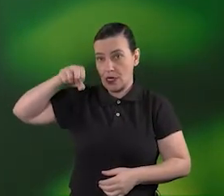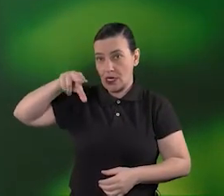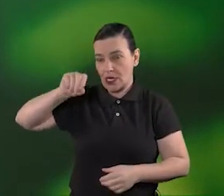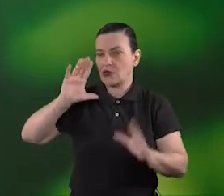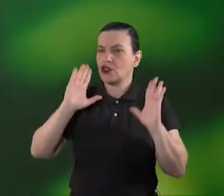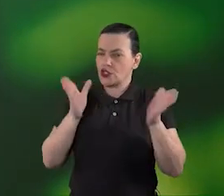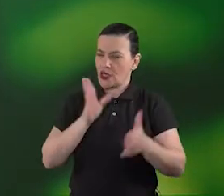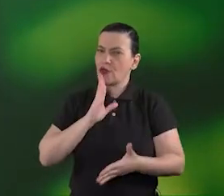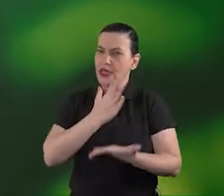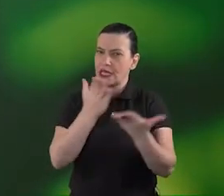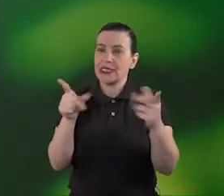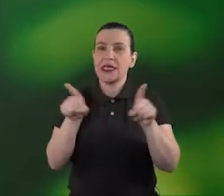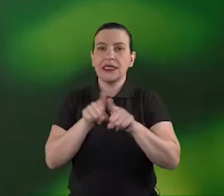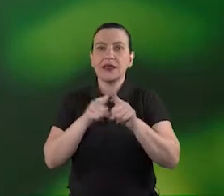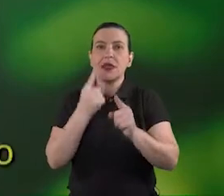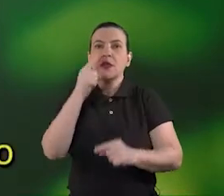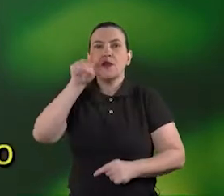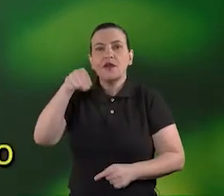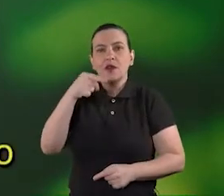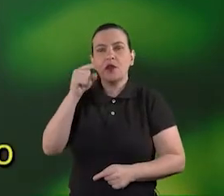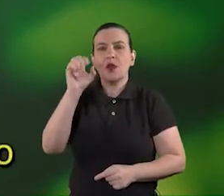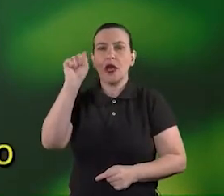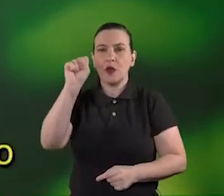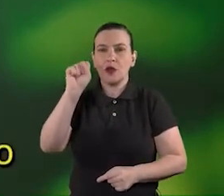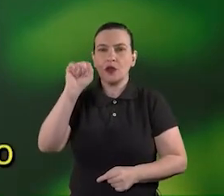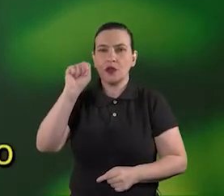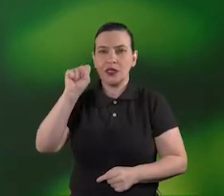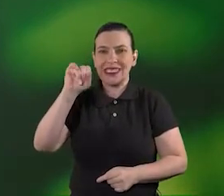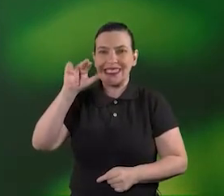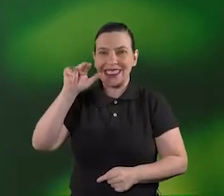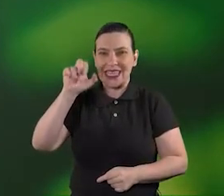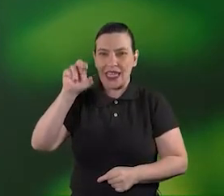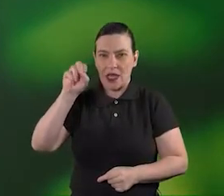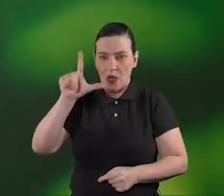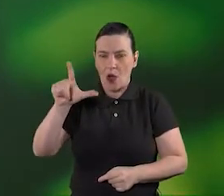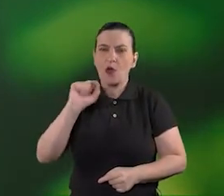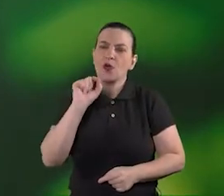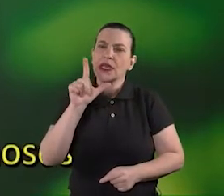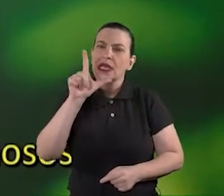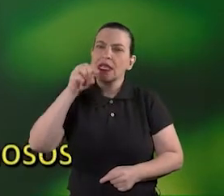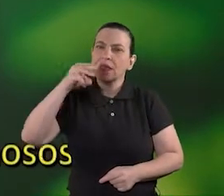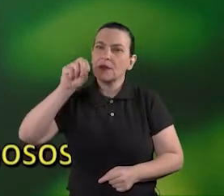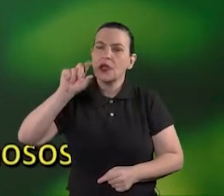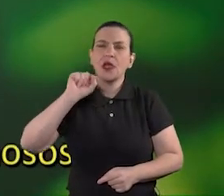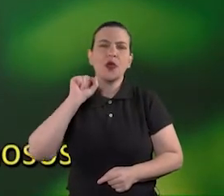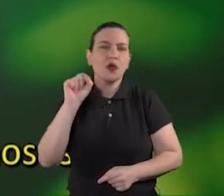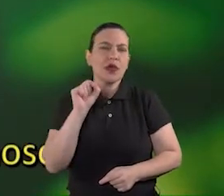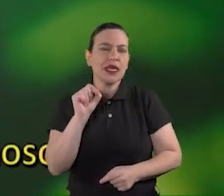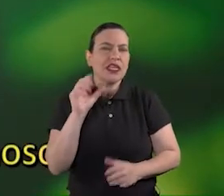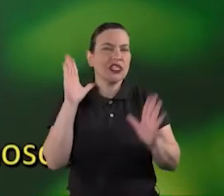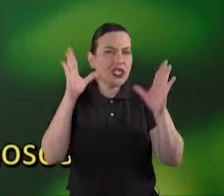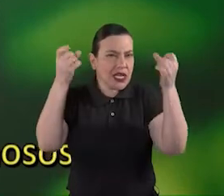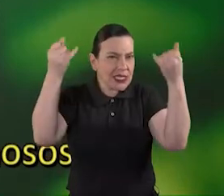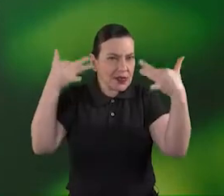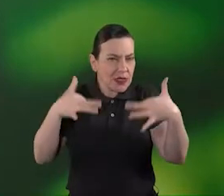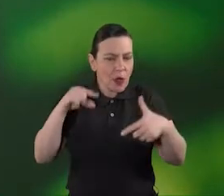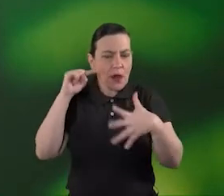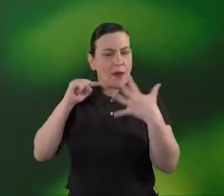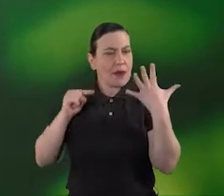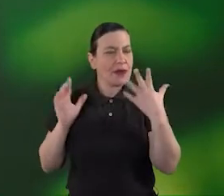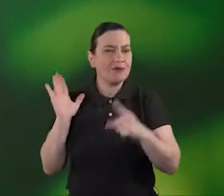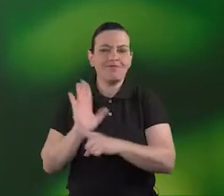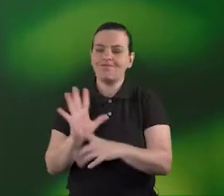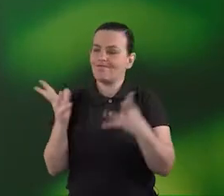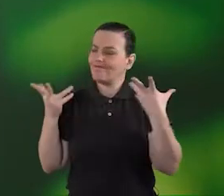e o 1,8 cineol vocês devem lembrar que o limoneno é um monoterpeno e falamos sobre seus benefícios